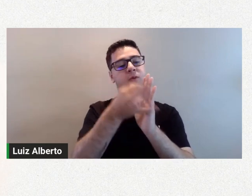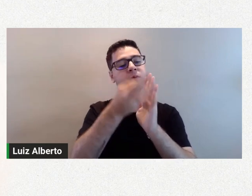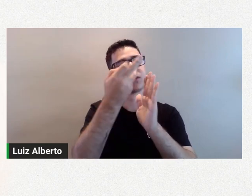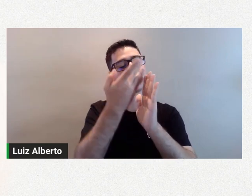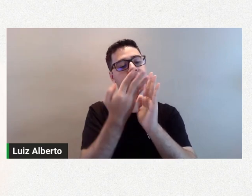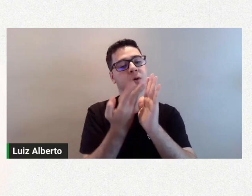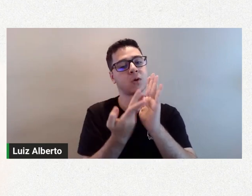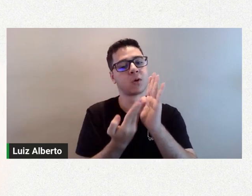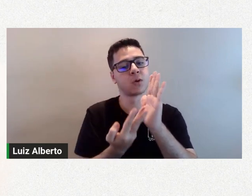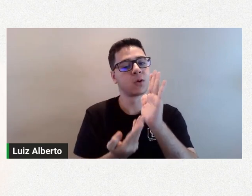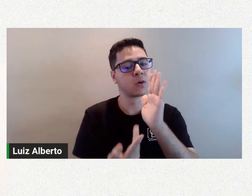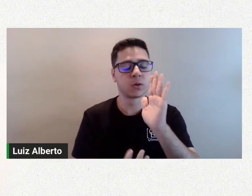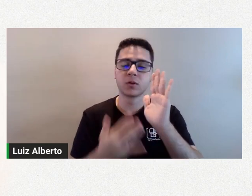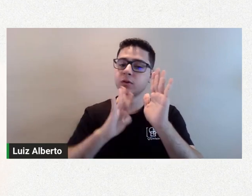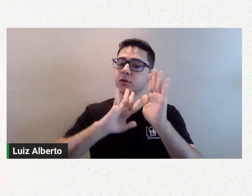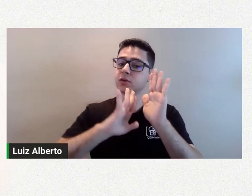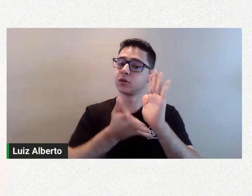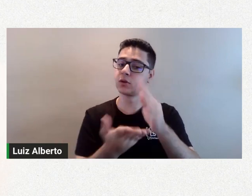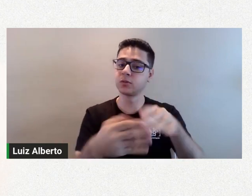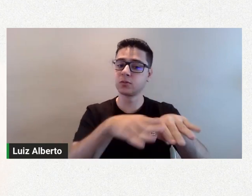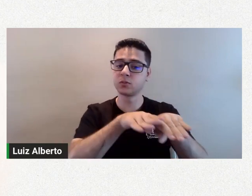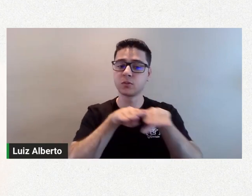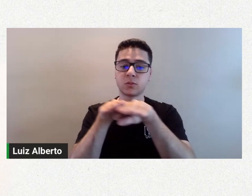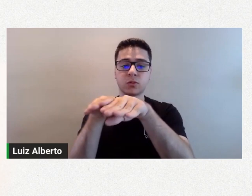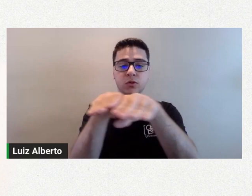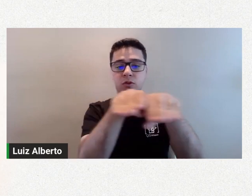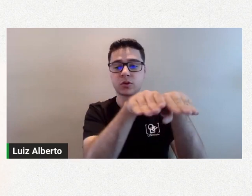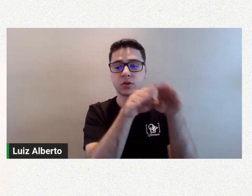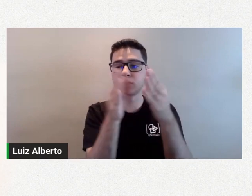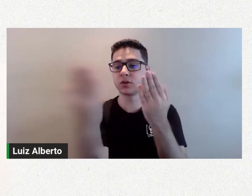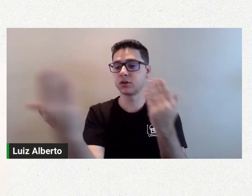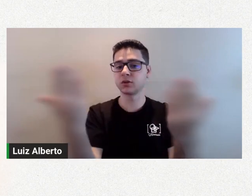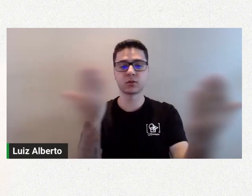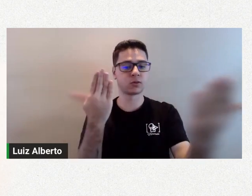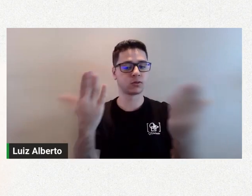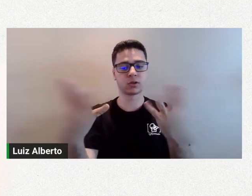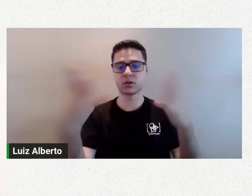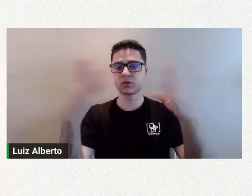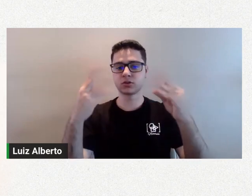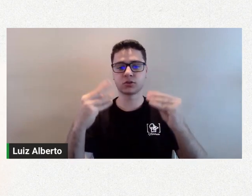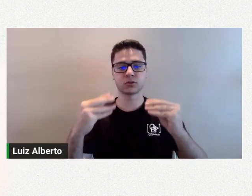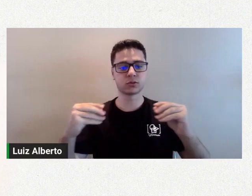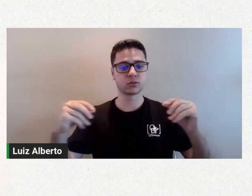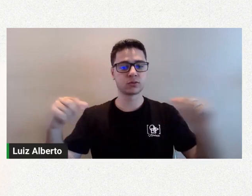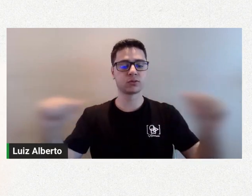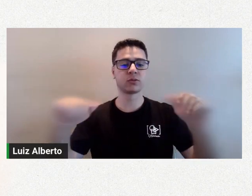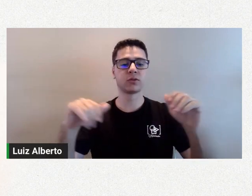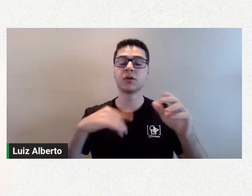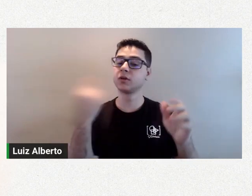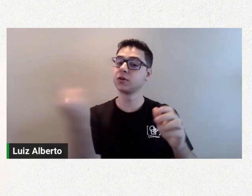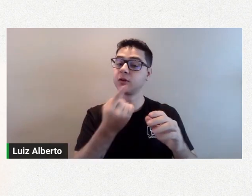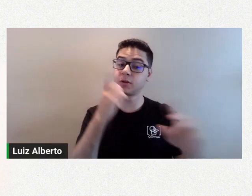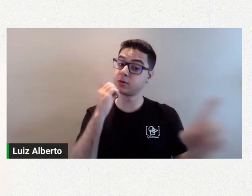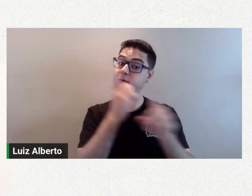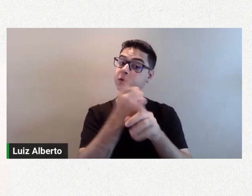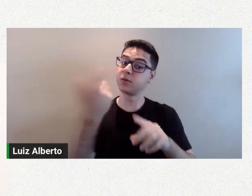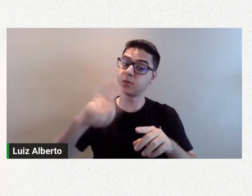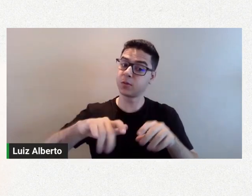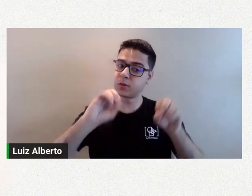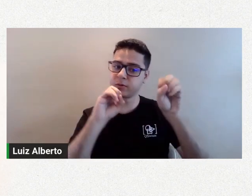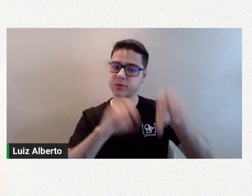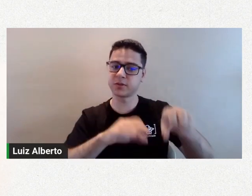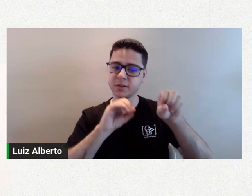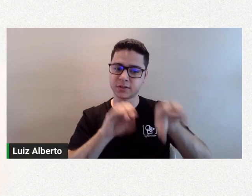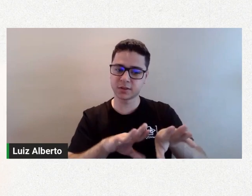sensações, harmonias e contrastes a partir da teoria cromática. Então, a gente se vê na próxima aula, onde a gente vai